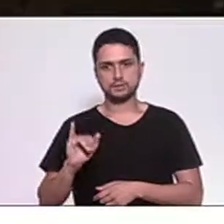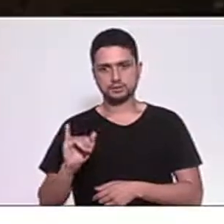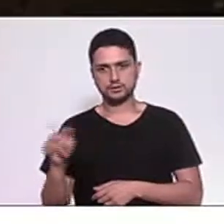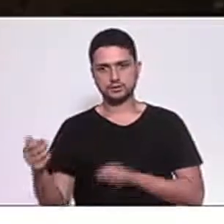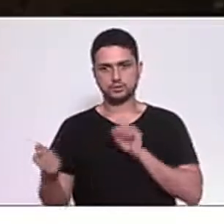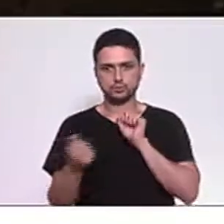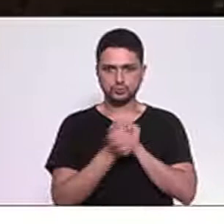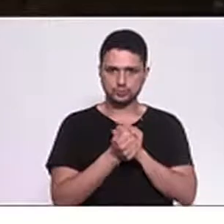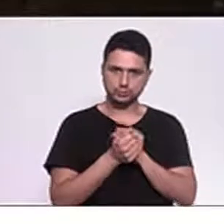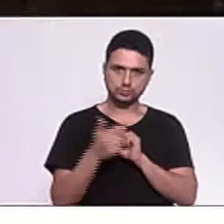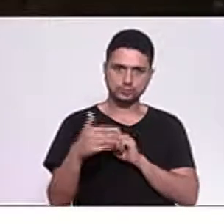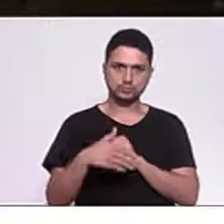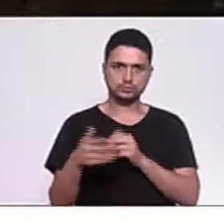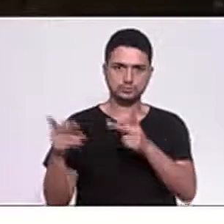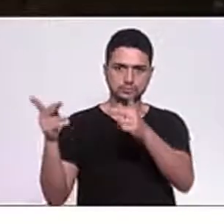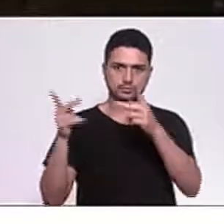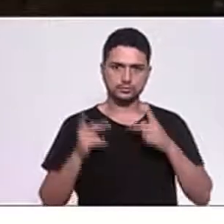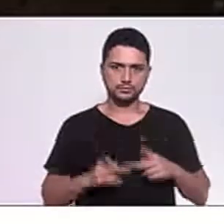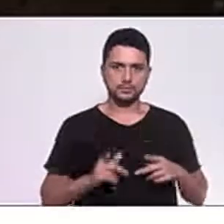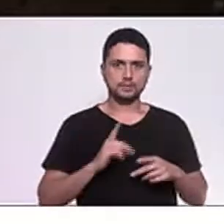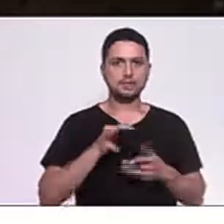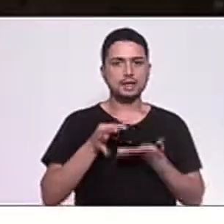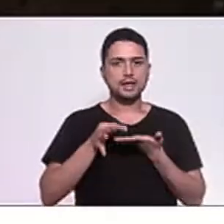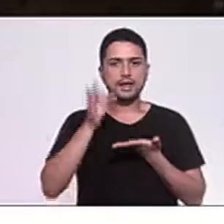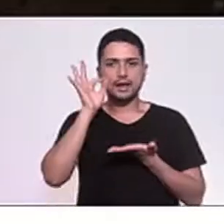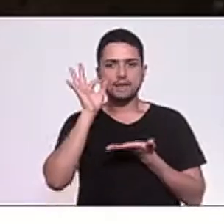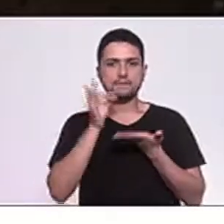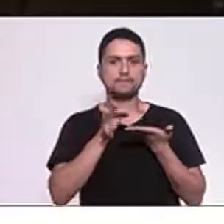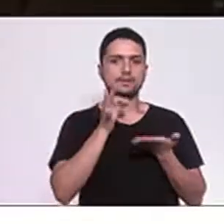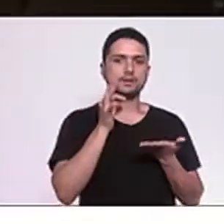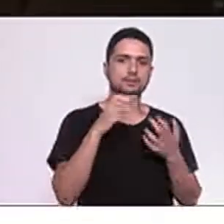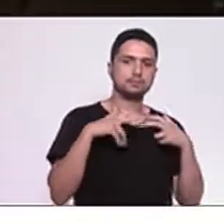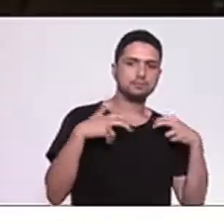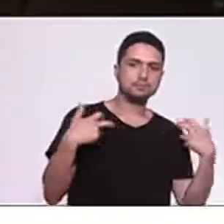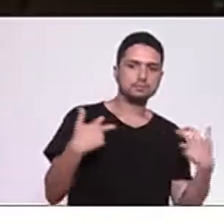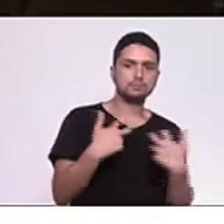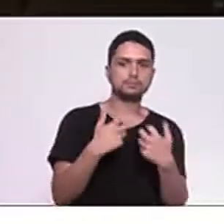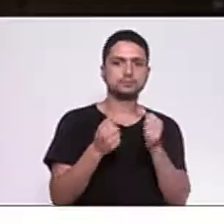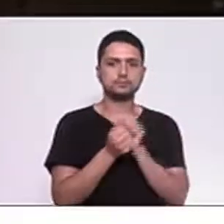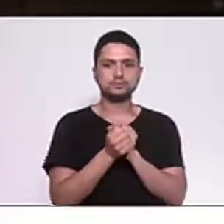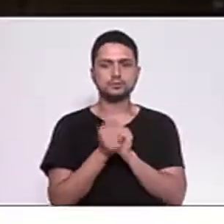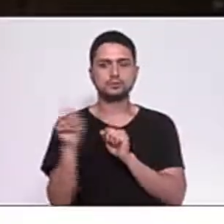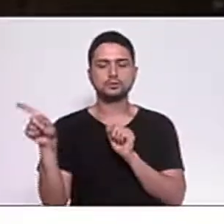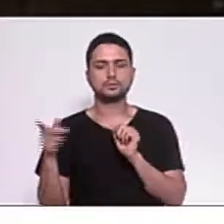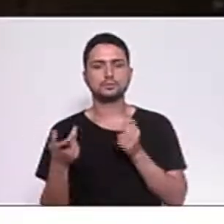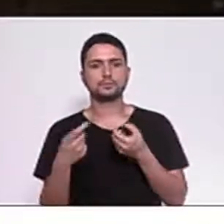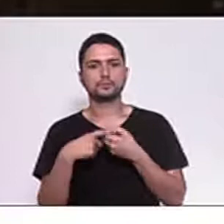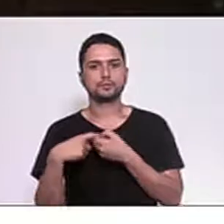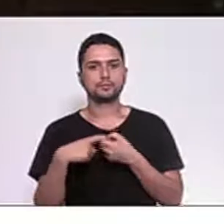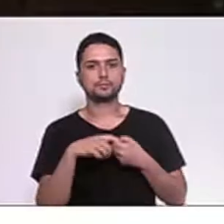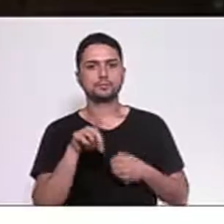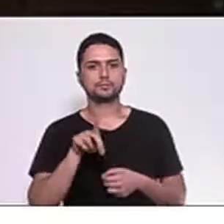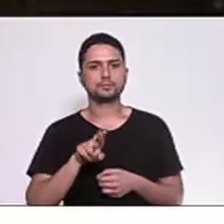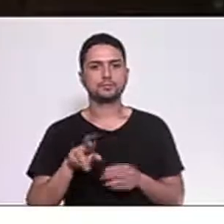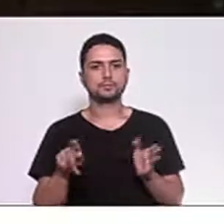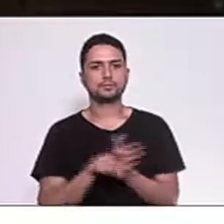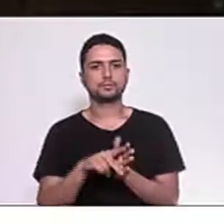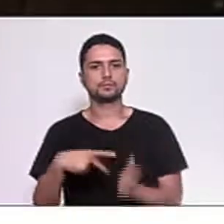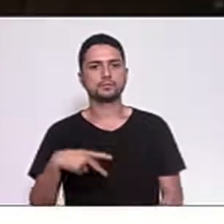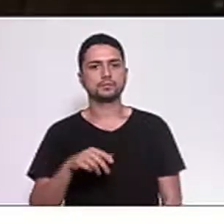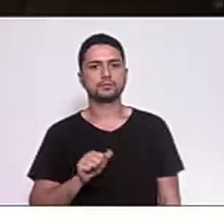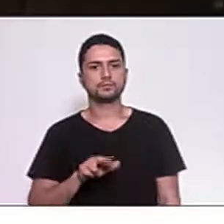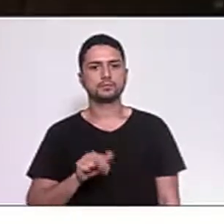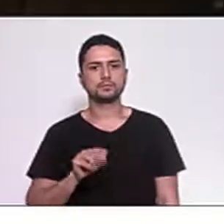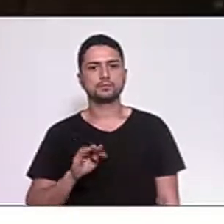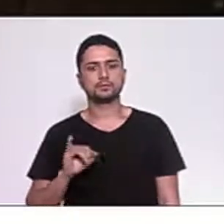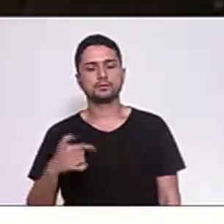esteve aí para um breve café, onde a gente discutiu lá o convênio do DR de Paraty, também vou pedir a